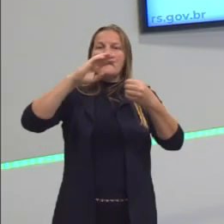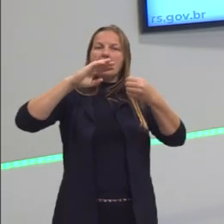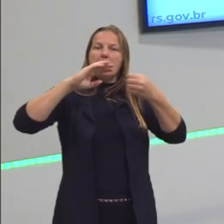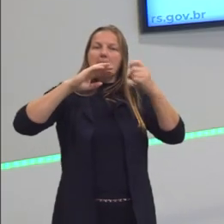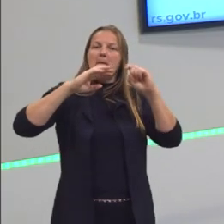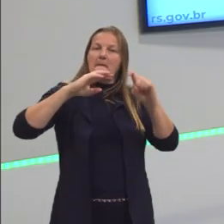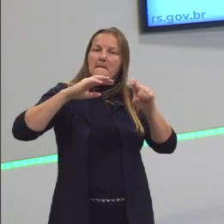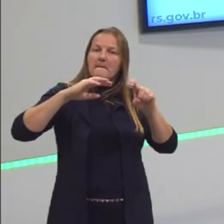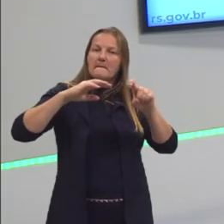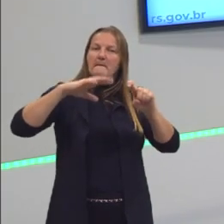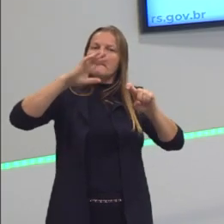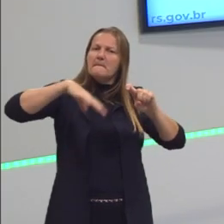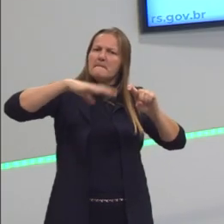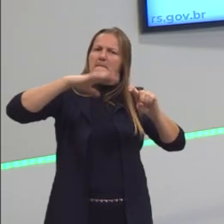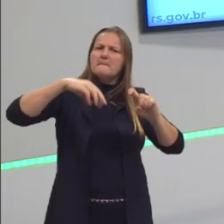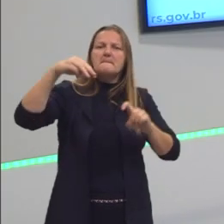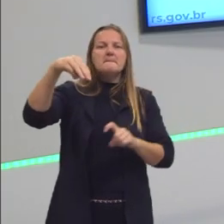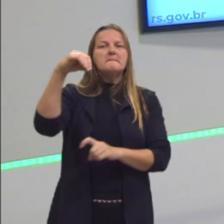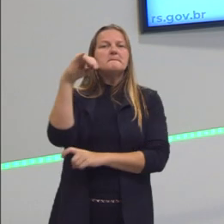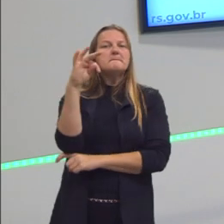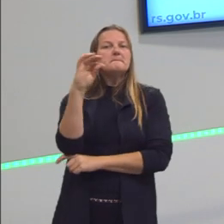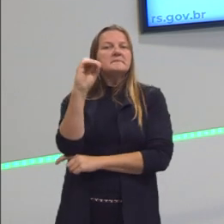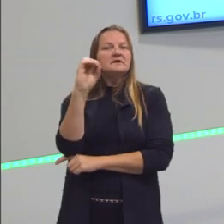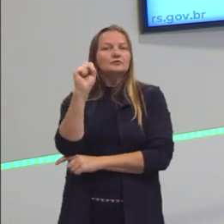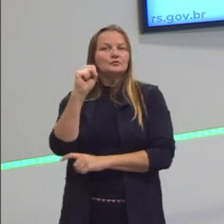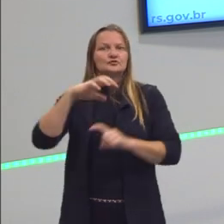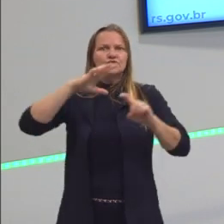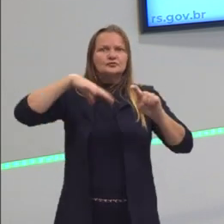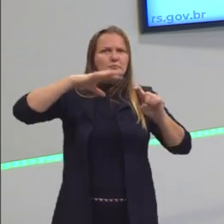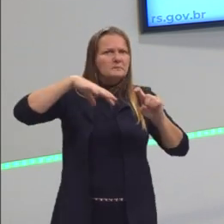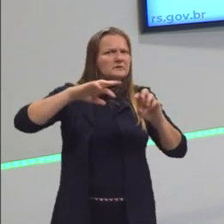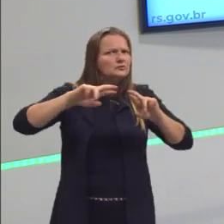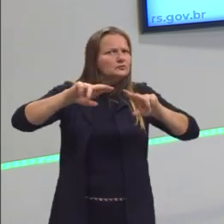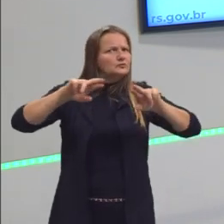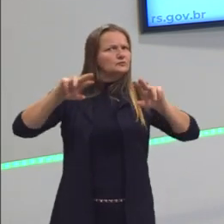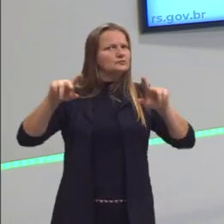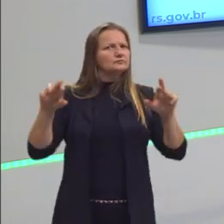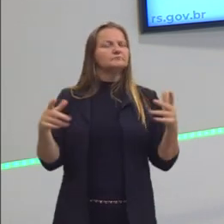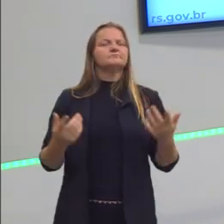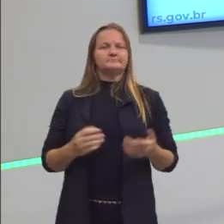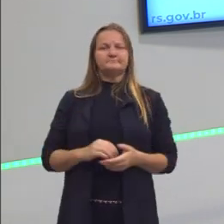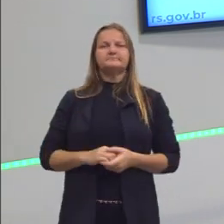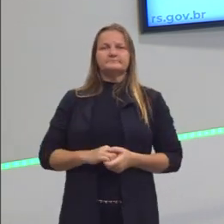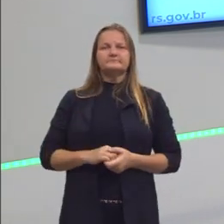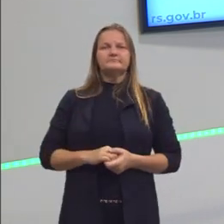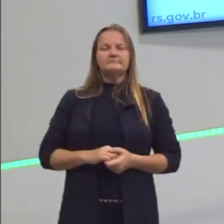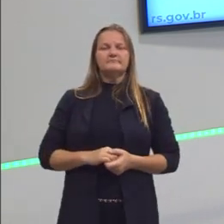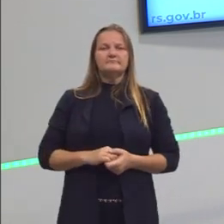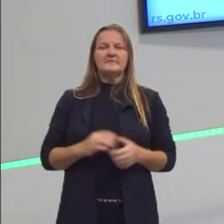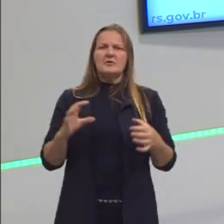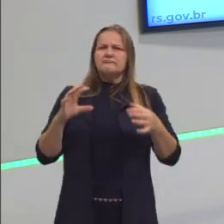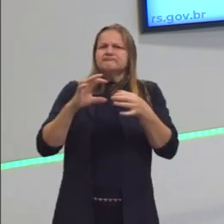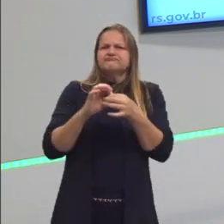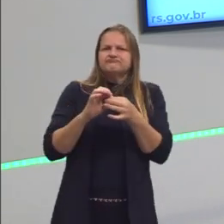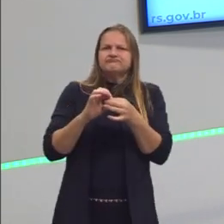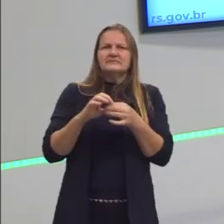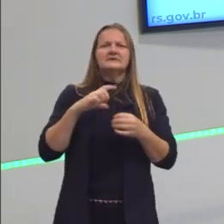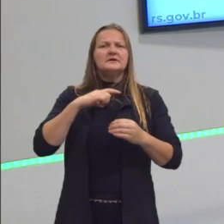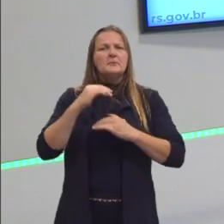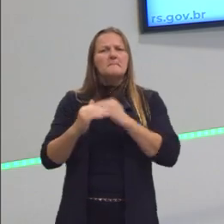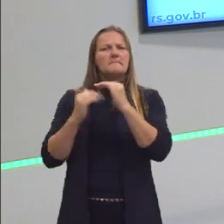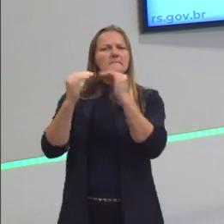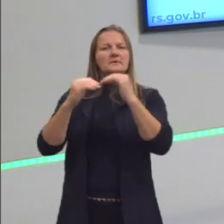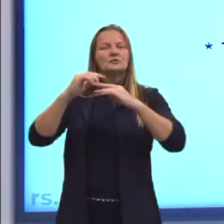Elia e Odisseia, esses contos homéricos. Então, a moral estava muito ligada aos mitos ainda. Estava em processo de